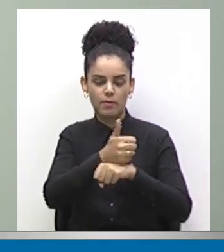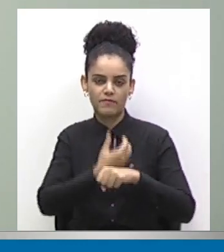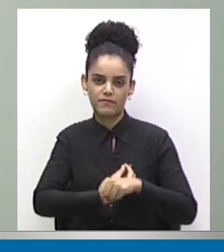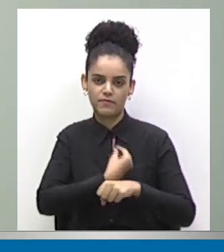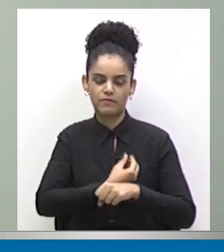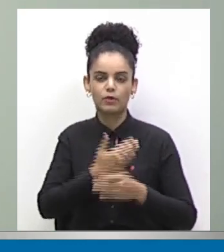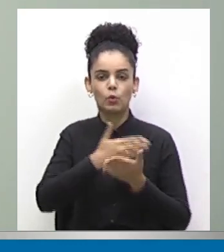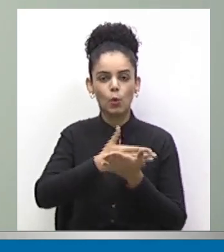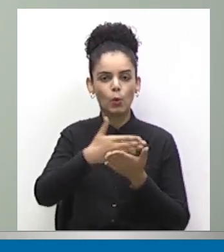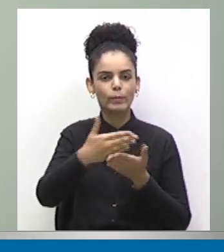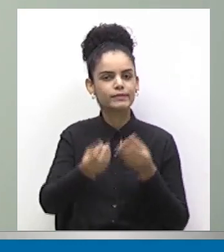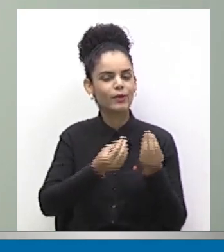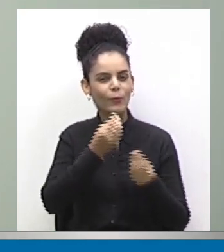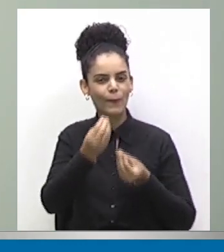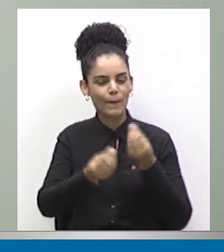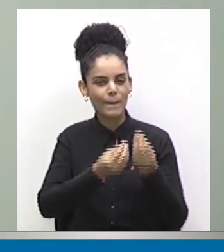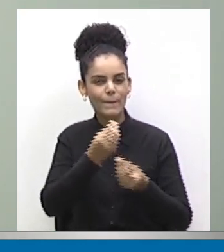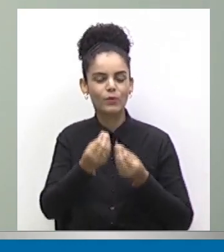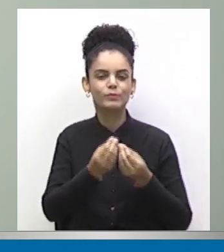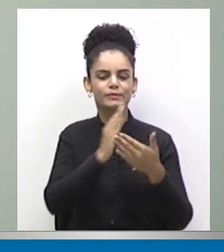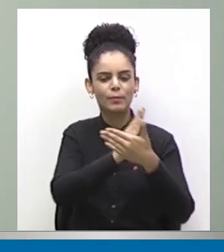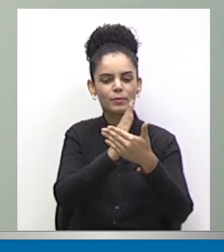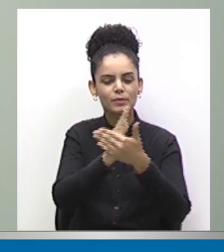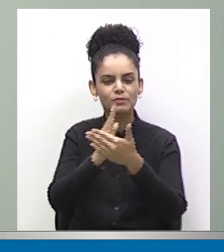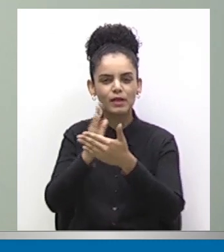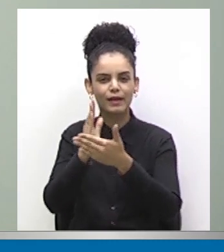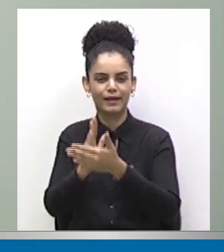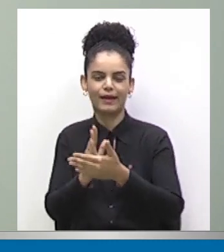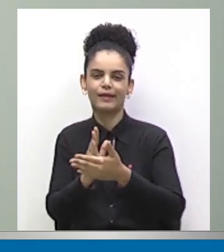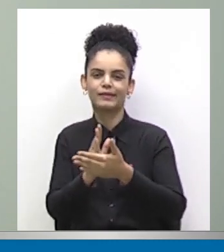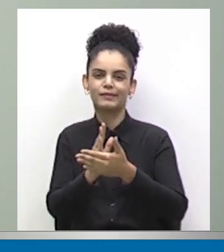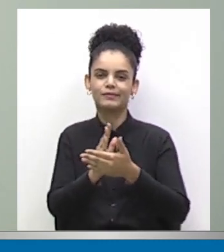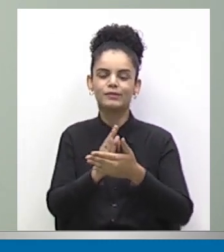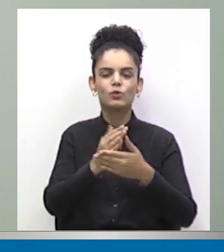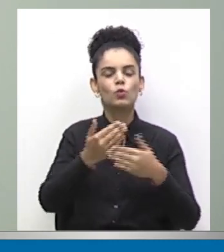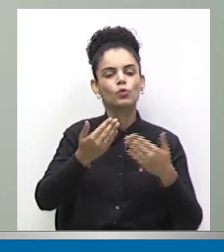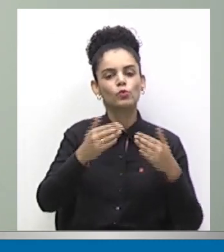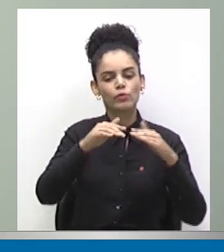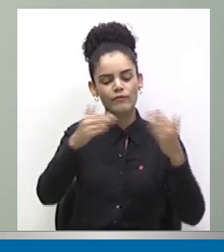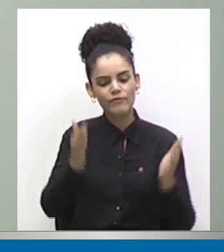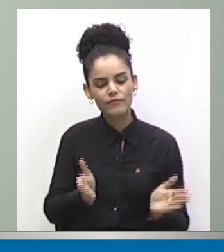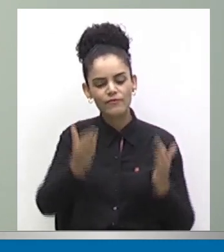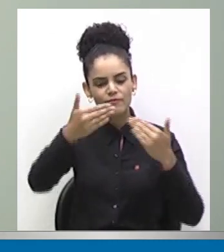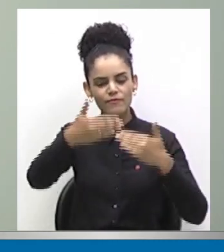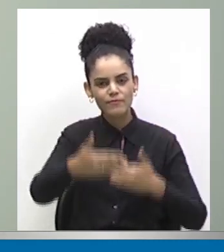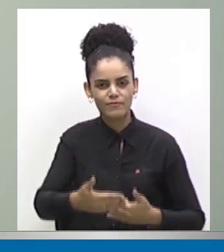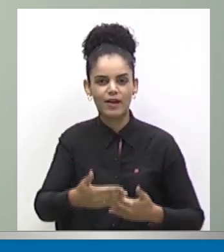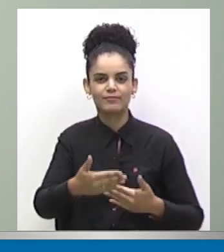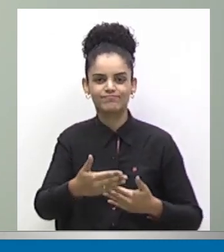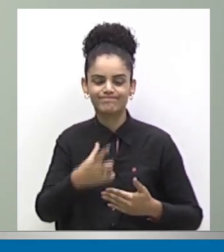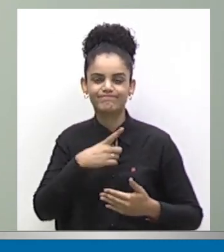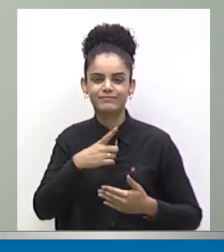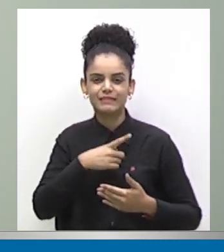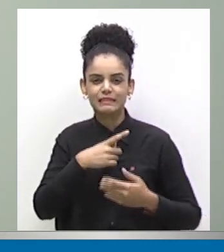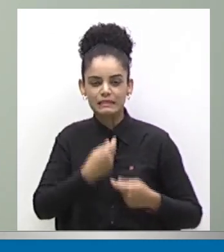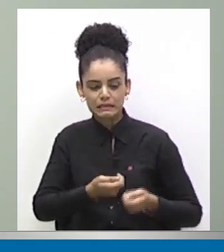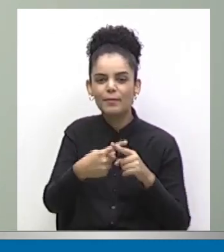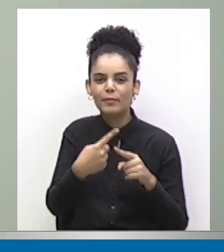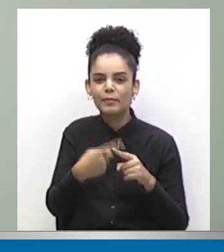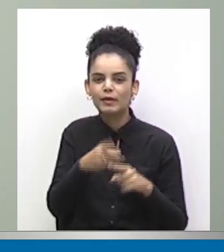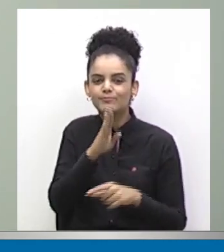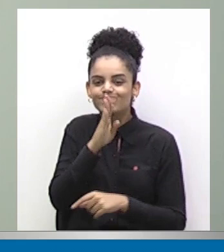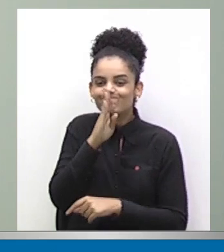livros na biblioteca, limpando poeira, carregando caixa e eu sinto muito orgulho disso, porque foi uma caminhada.